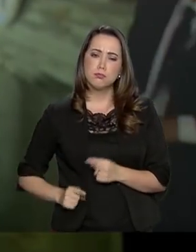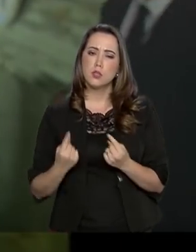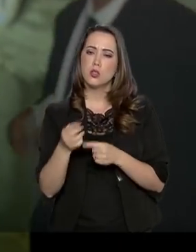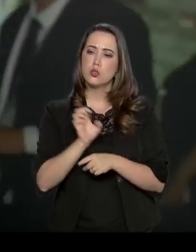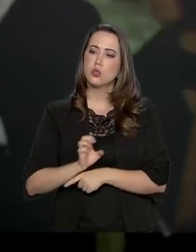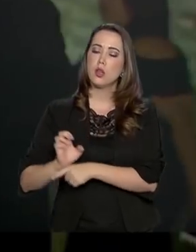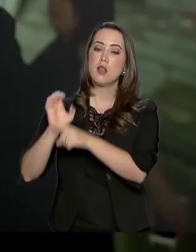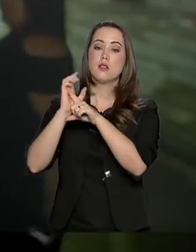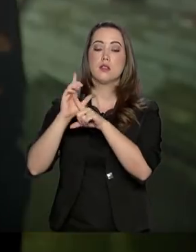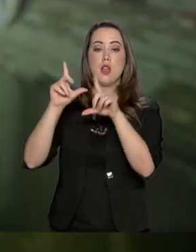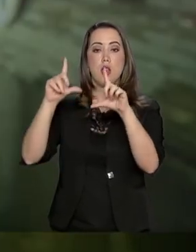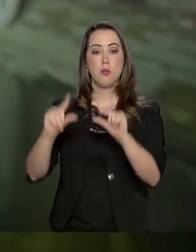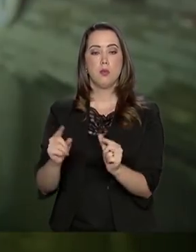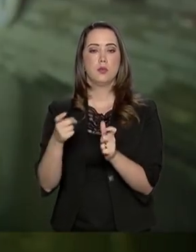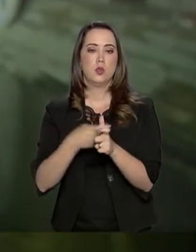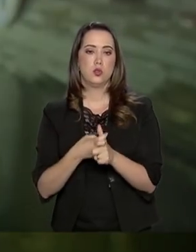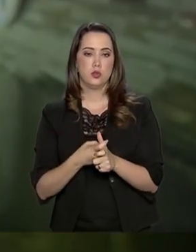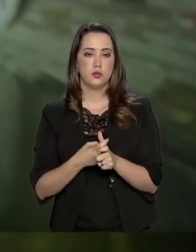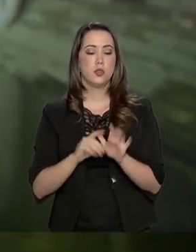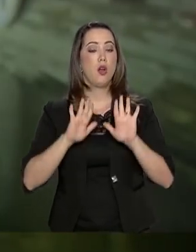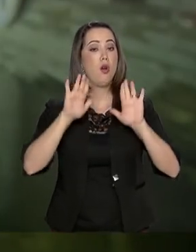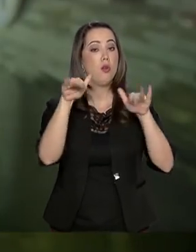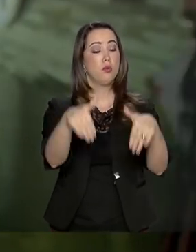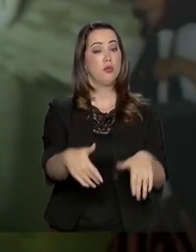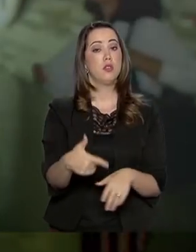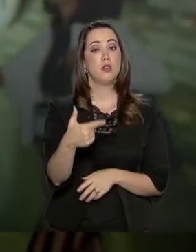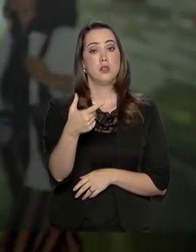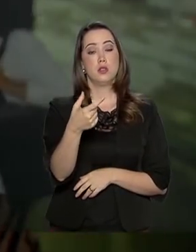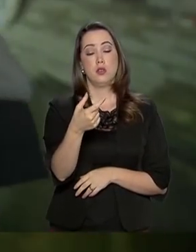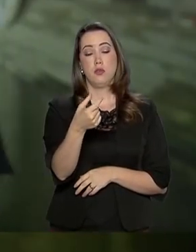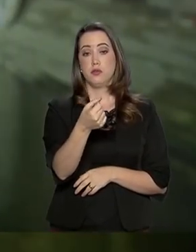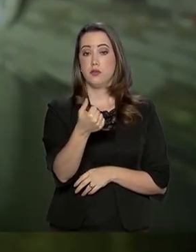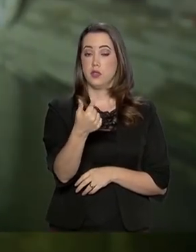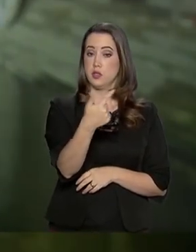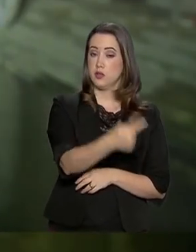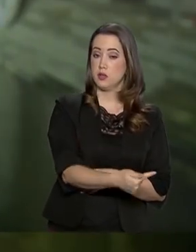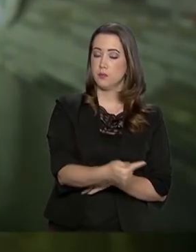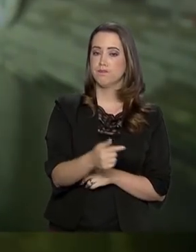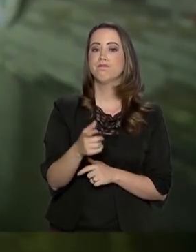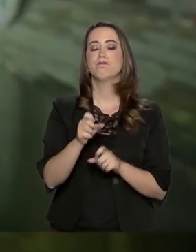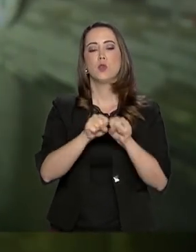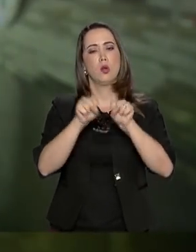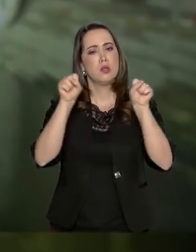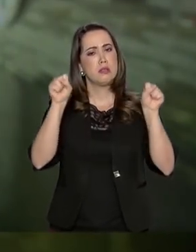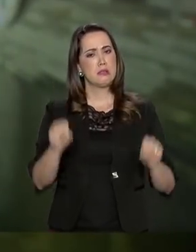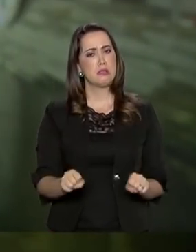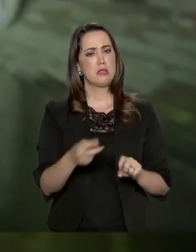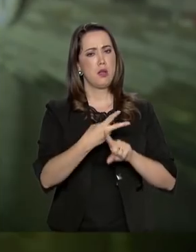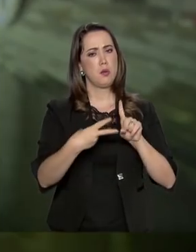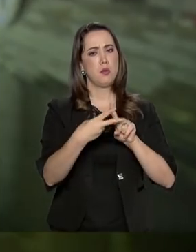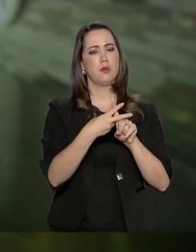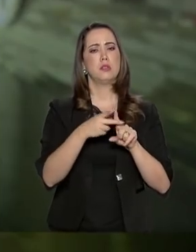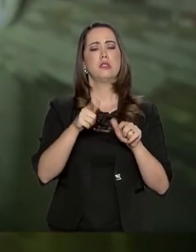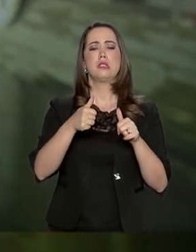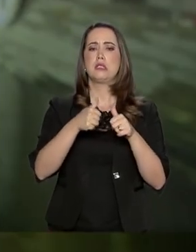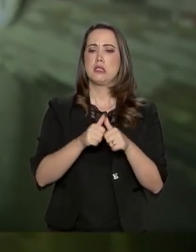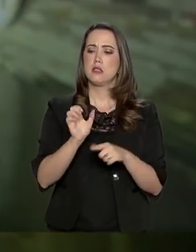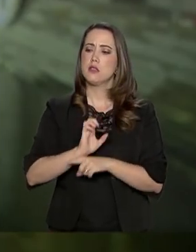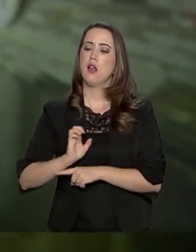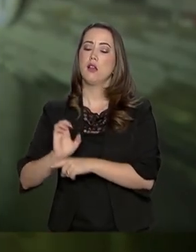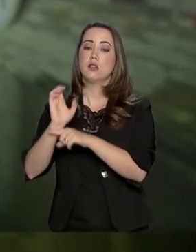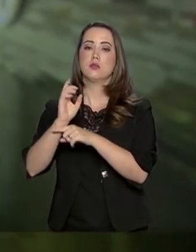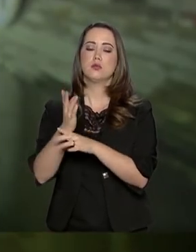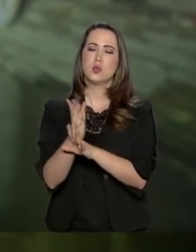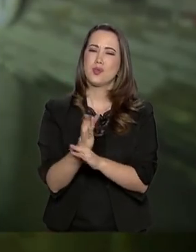Ministério da Economia apontam que no final de 2017, a previdência pública da União, estados e